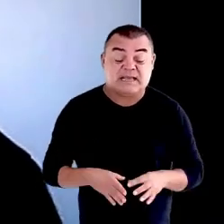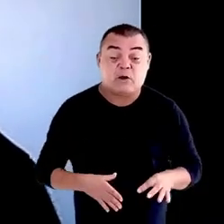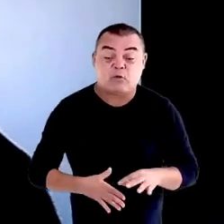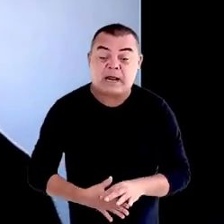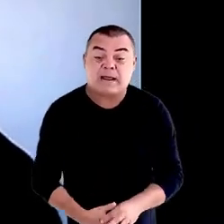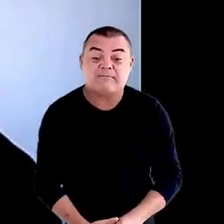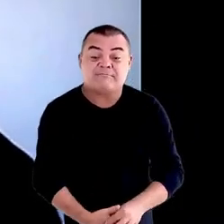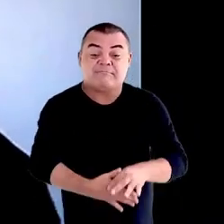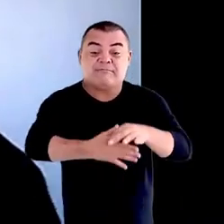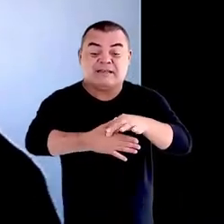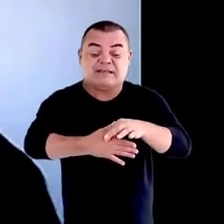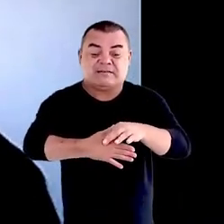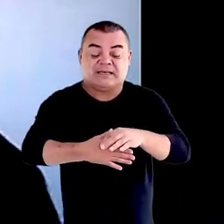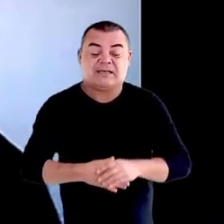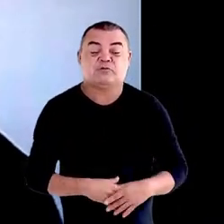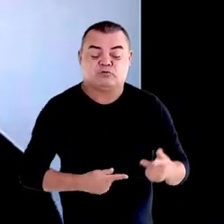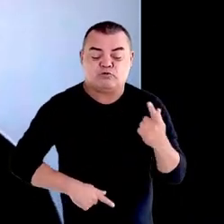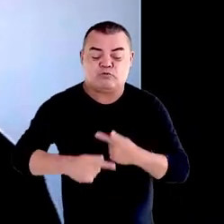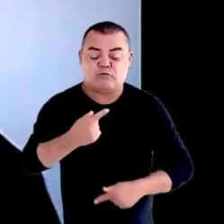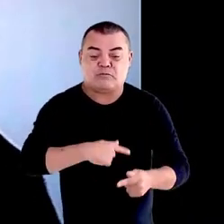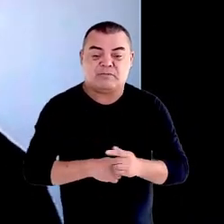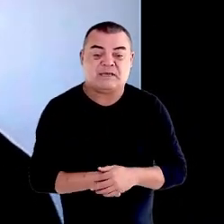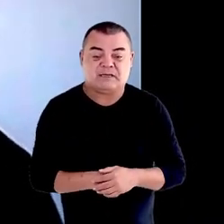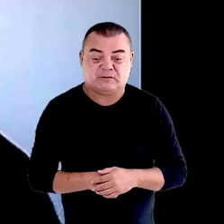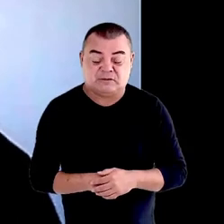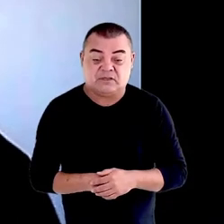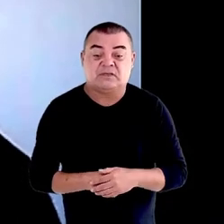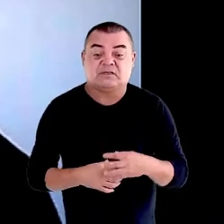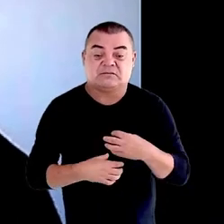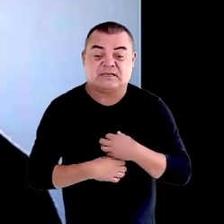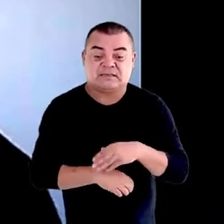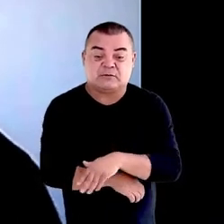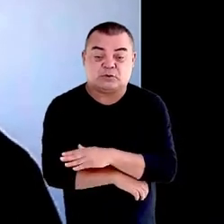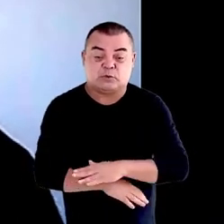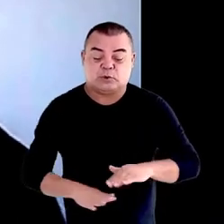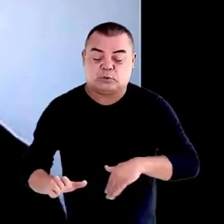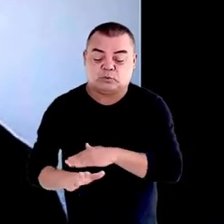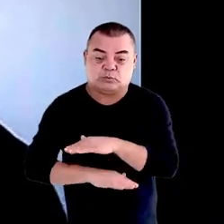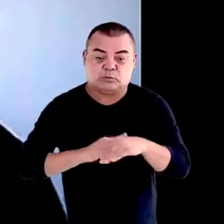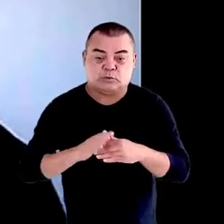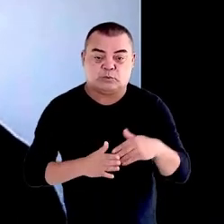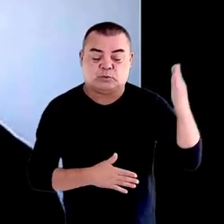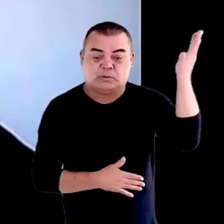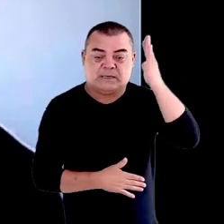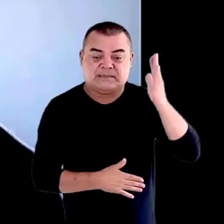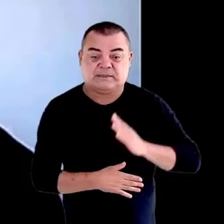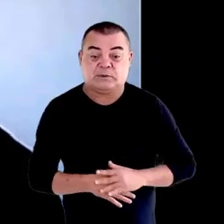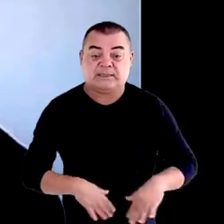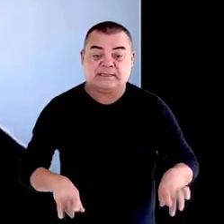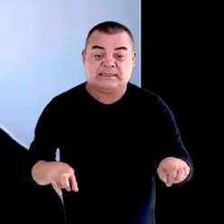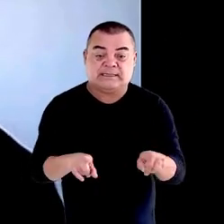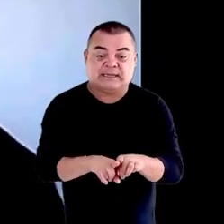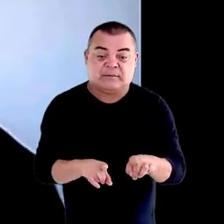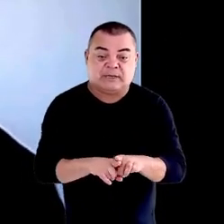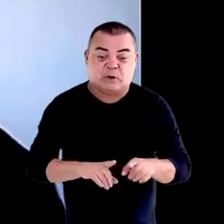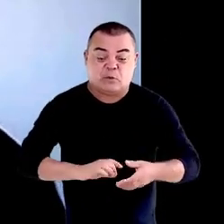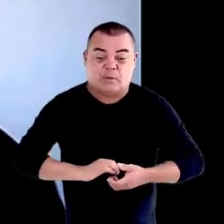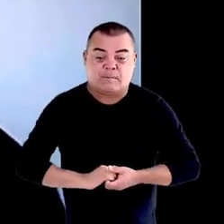movimento nacional da população em situação de rua em todo o Brasil e também um cumprimento